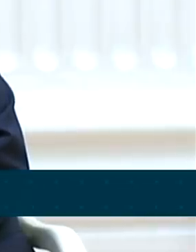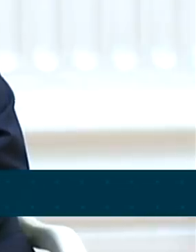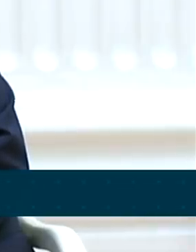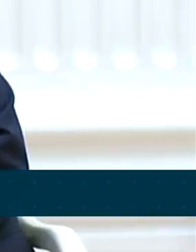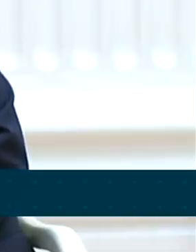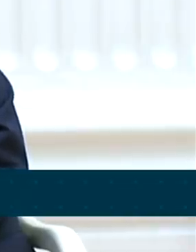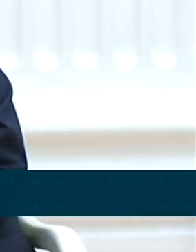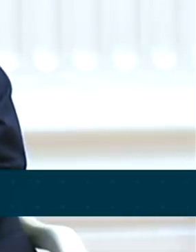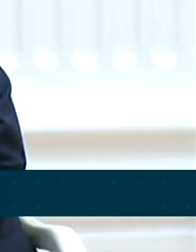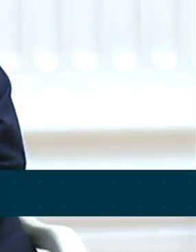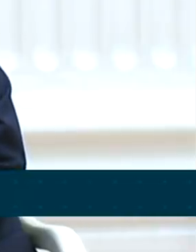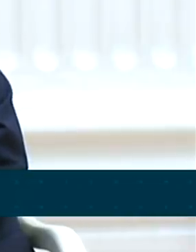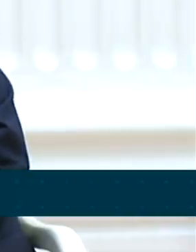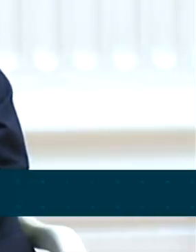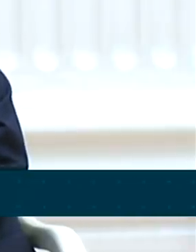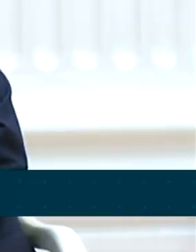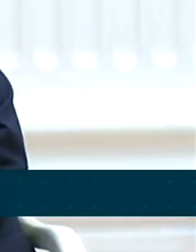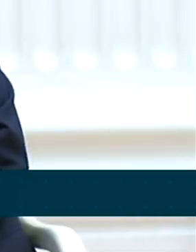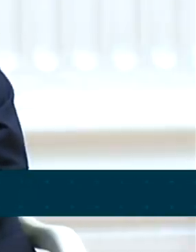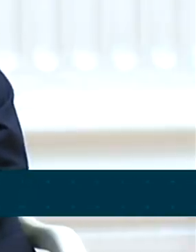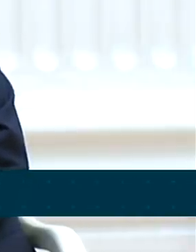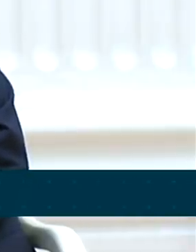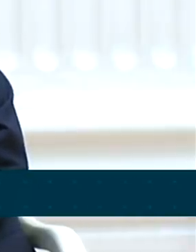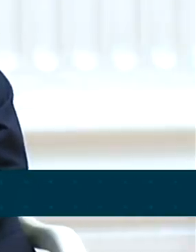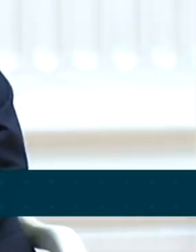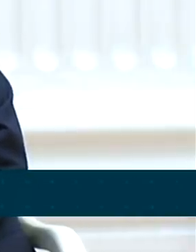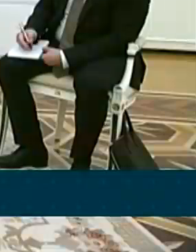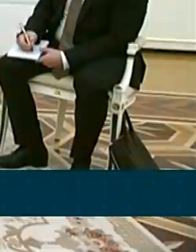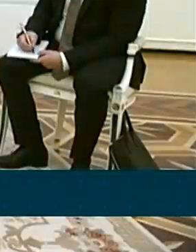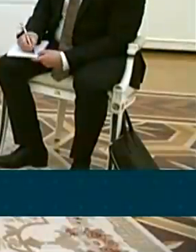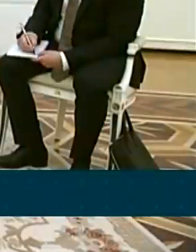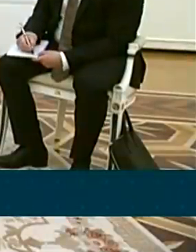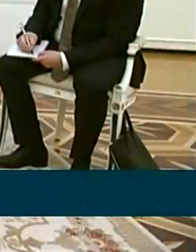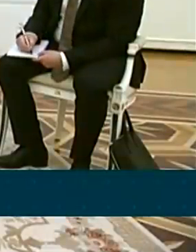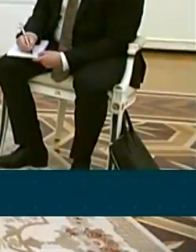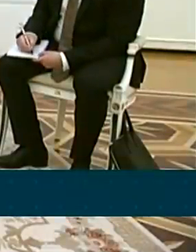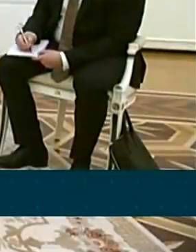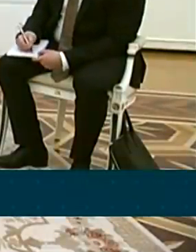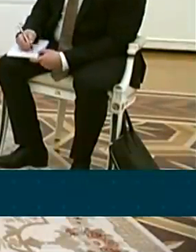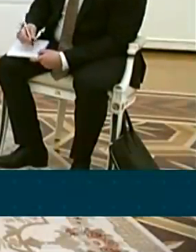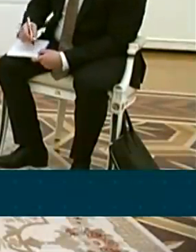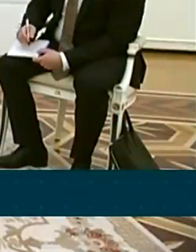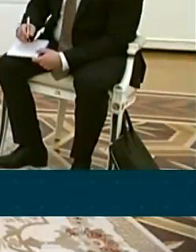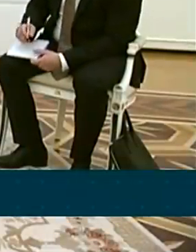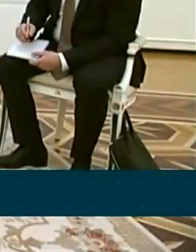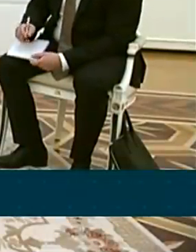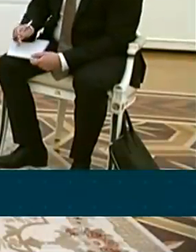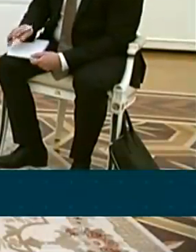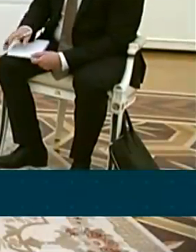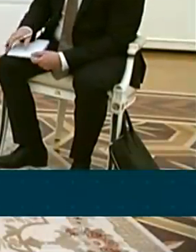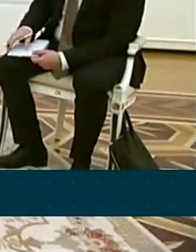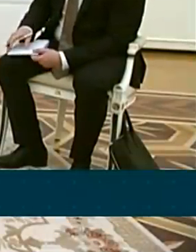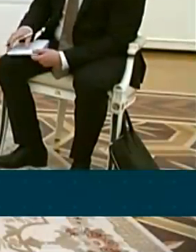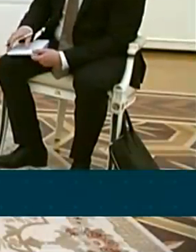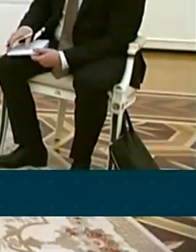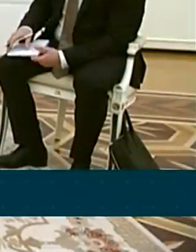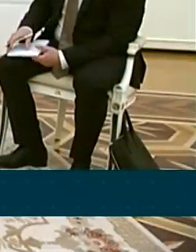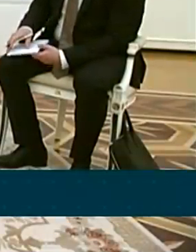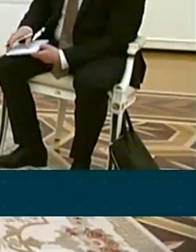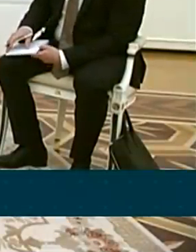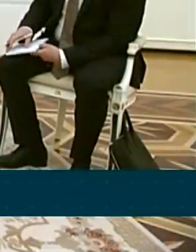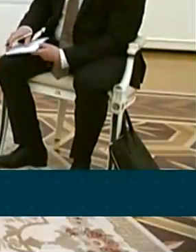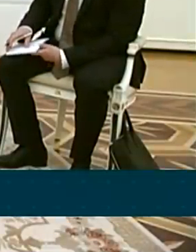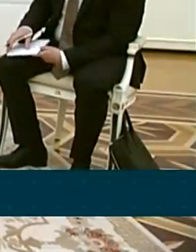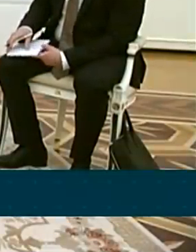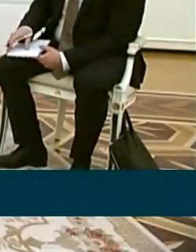e da defesa. Nós trabalhamos ativamente nos fórums